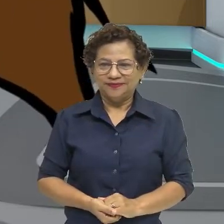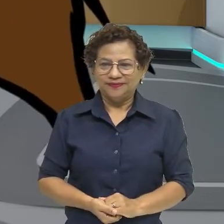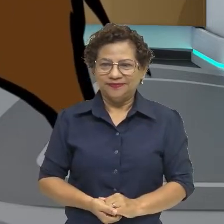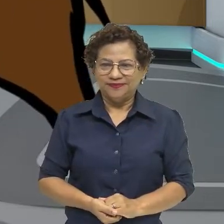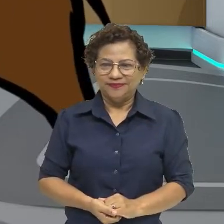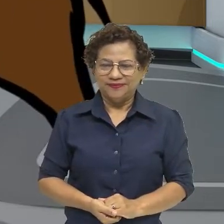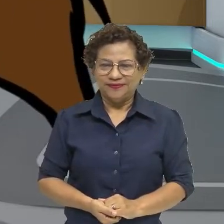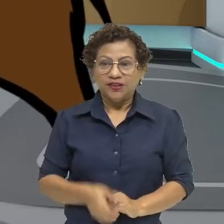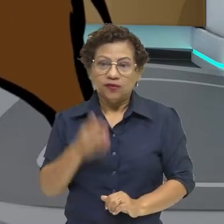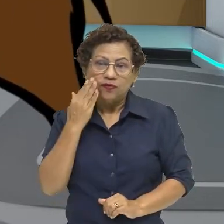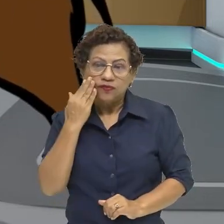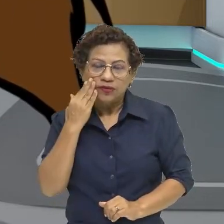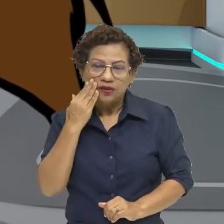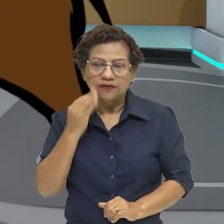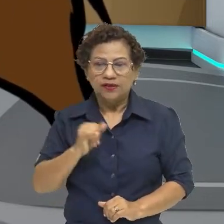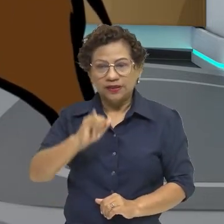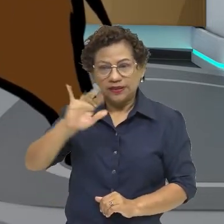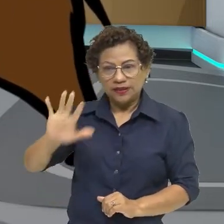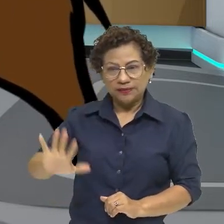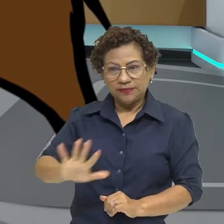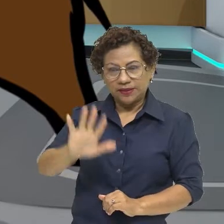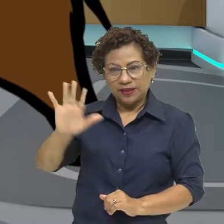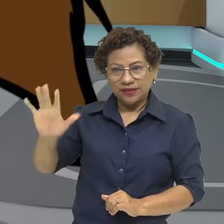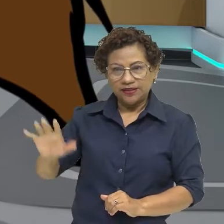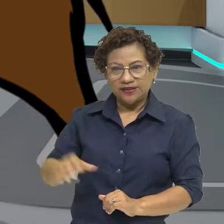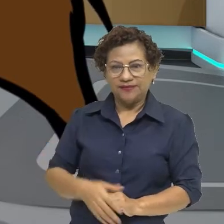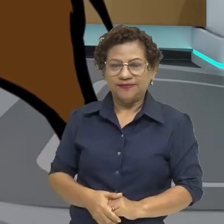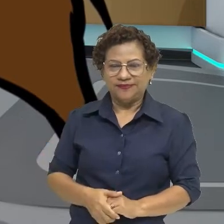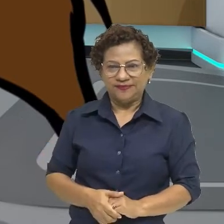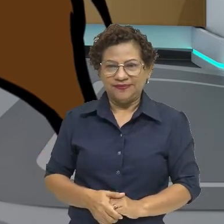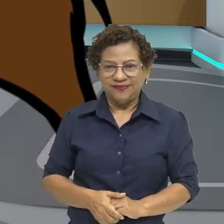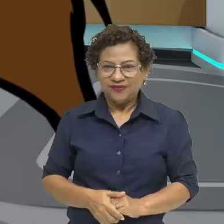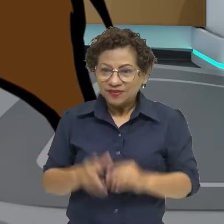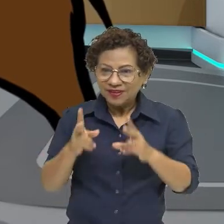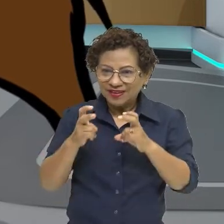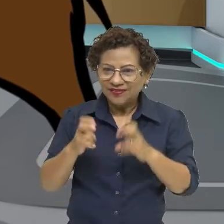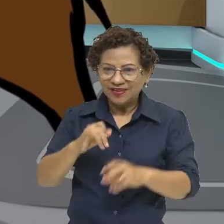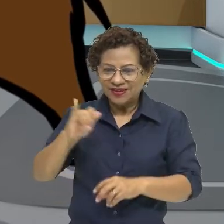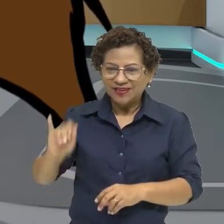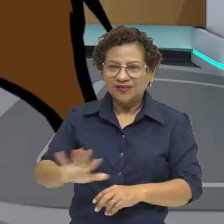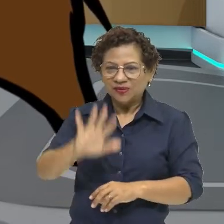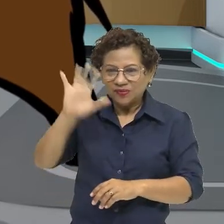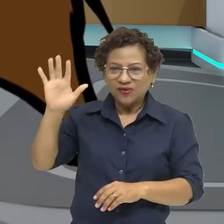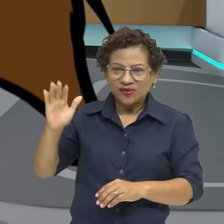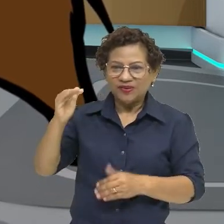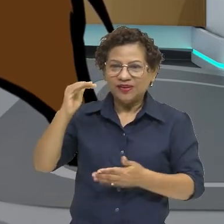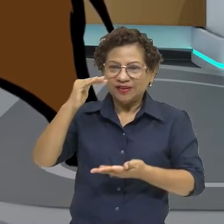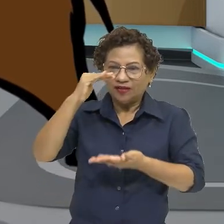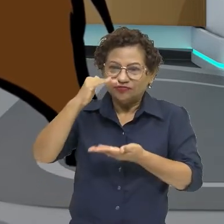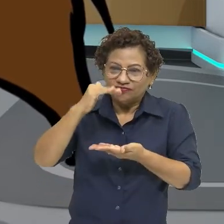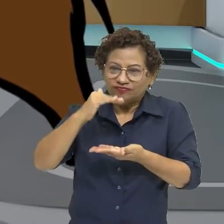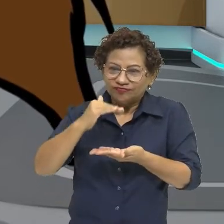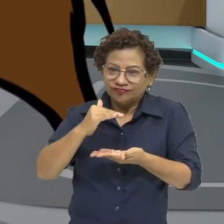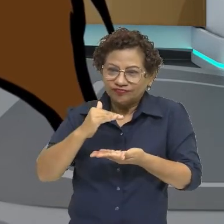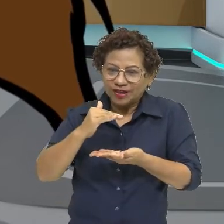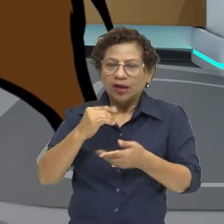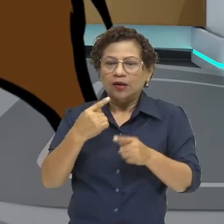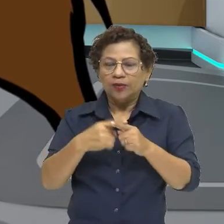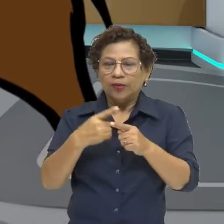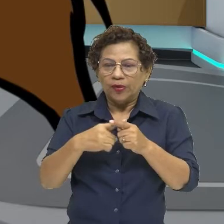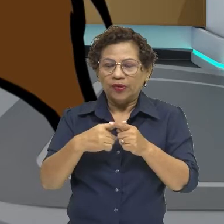Então, trago aqui para vocês, mais uma vez, o bisonte, claro que ele está em tamanho reduzido, porque ele era imenso, certo?